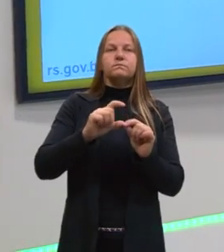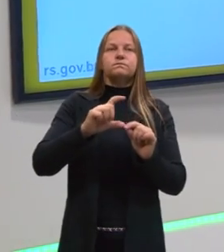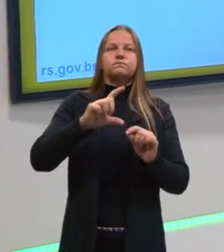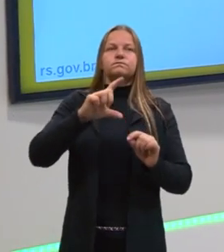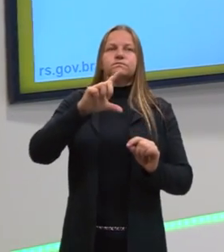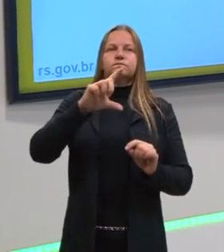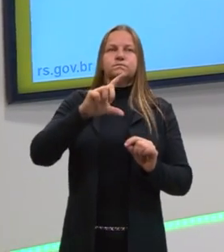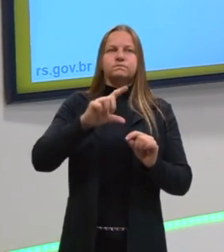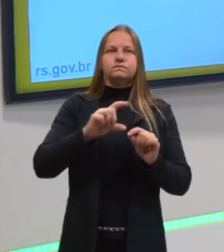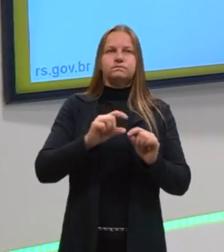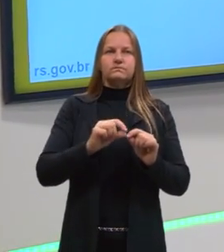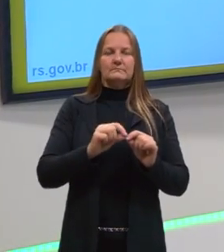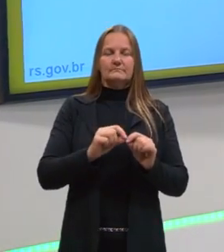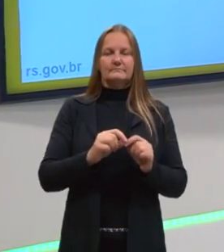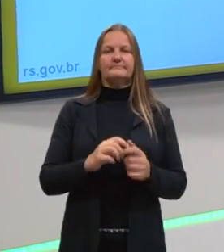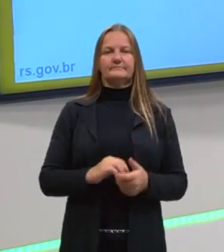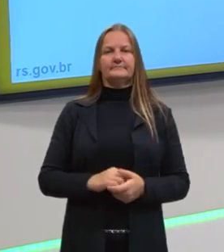de tamanho.